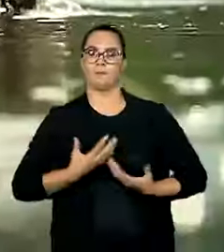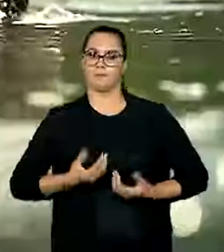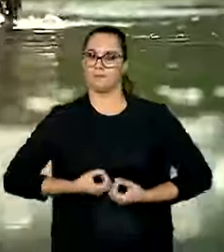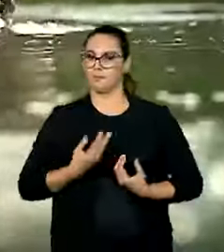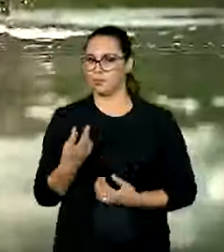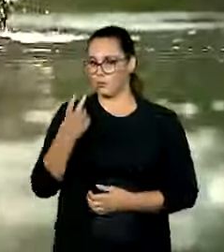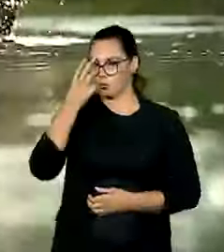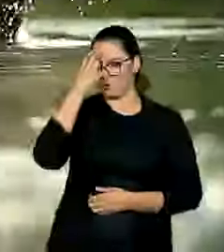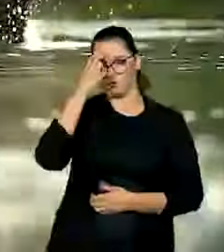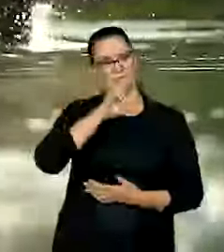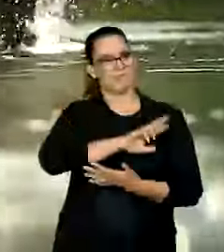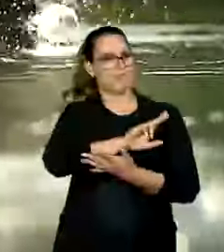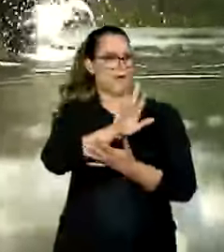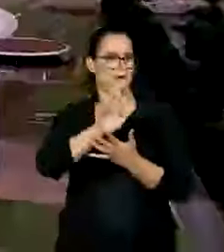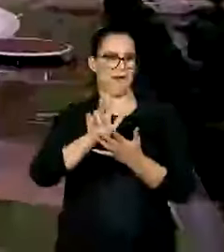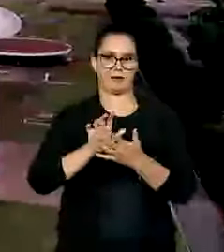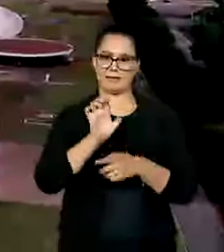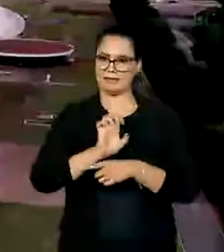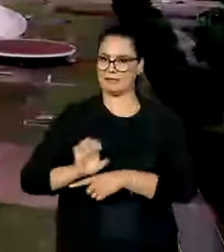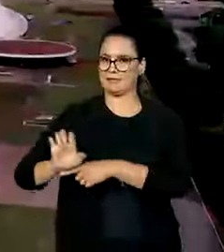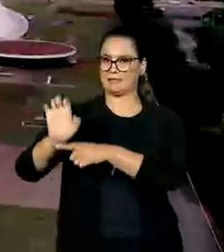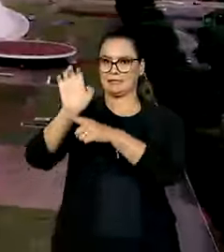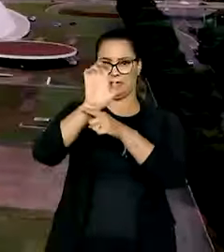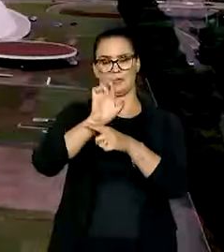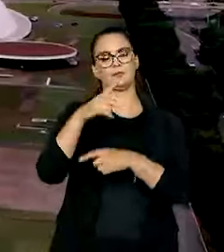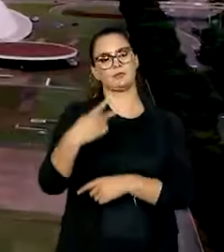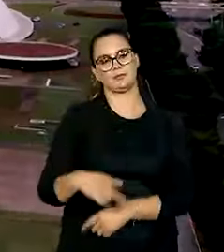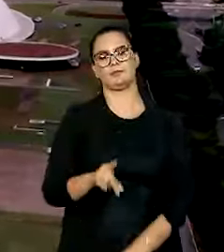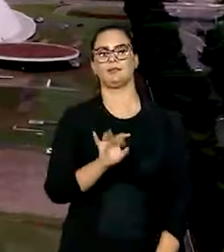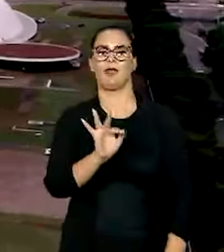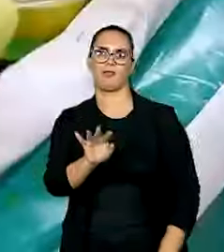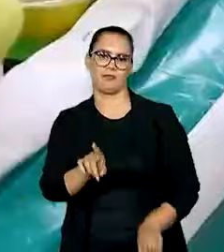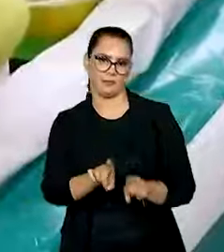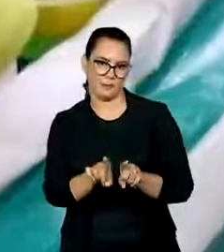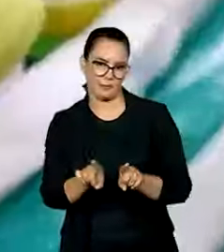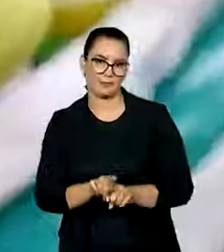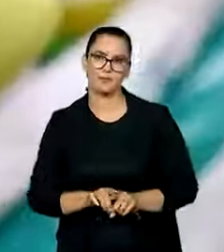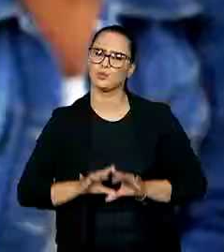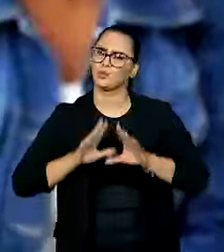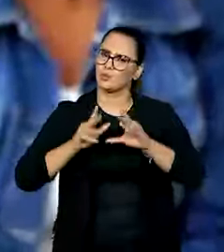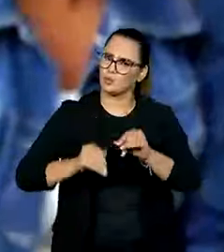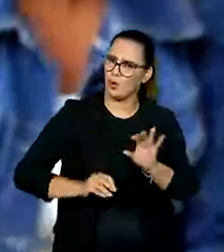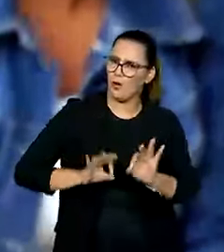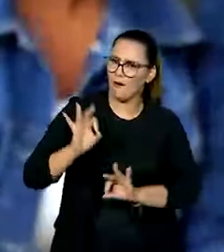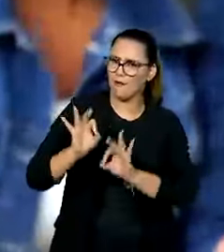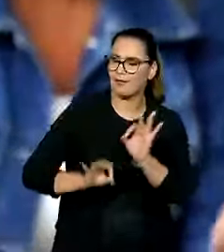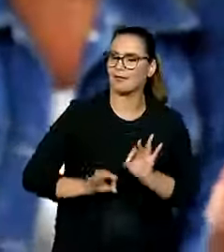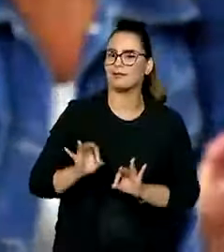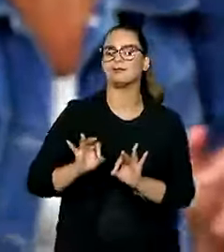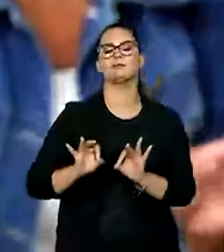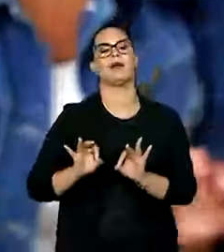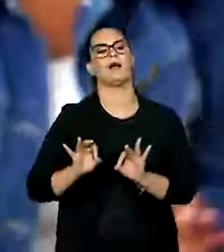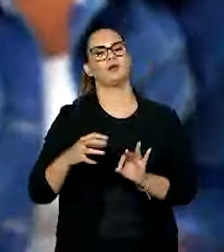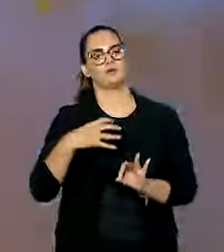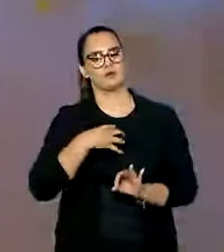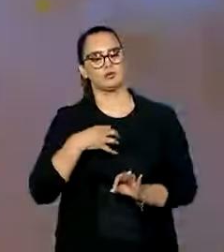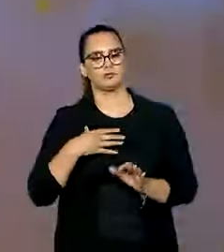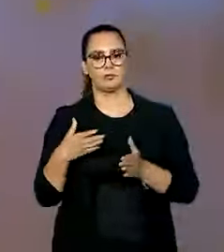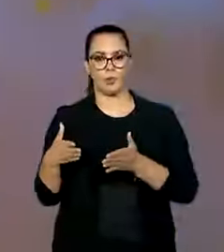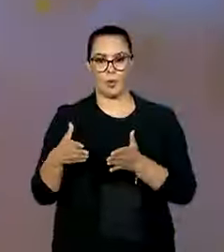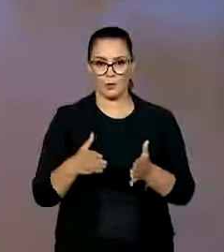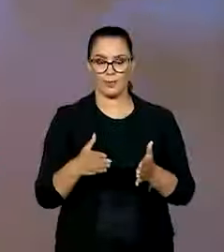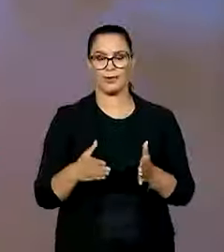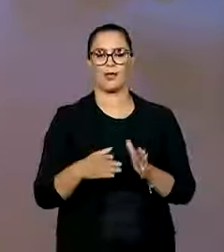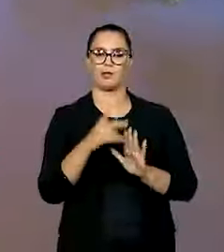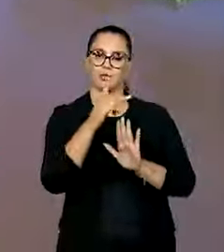culturais de todos os estados e do Distrito Federal. Tudo organizado conforme as diretrizes do